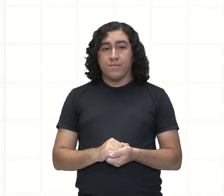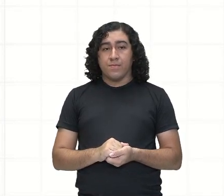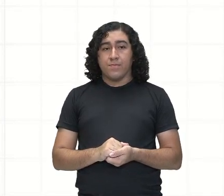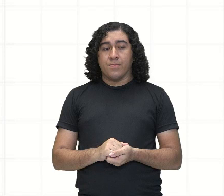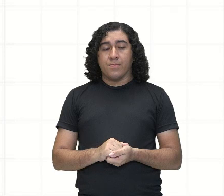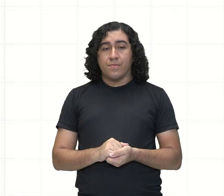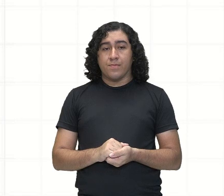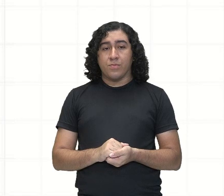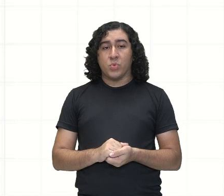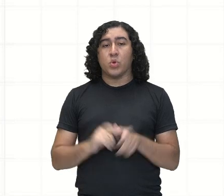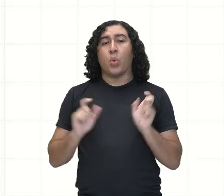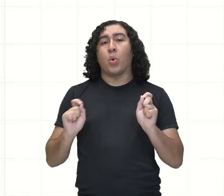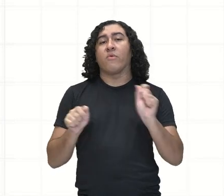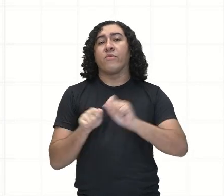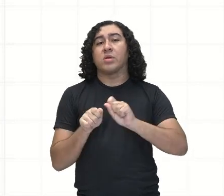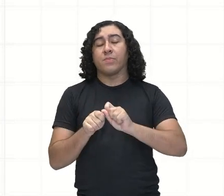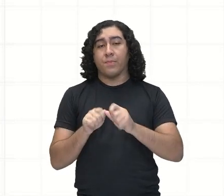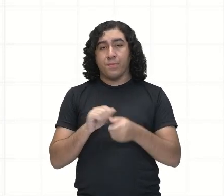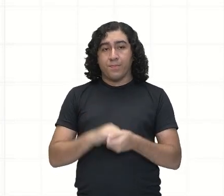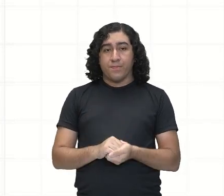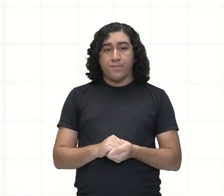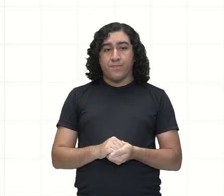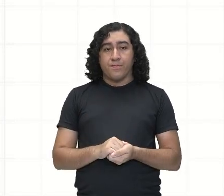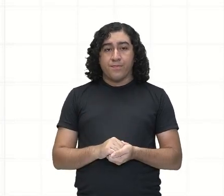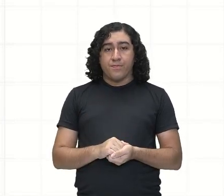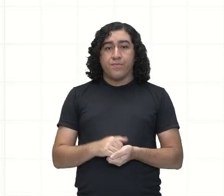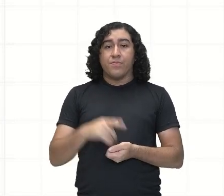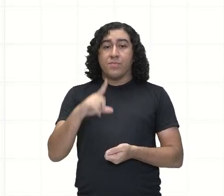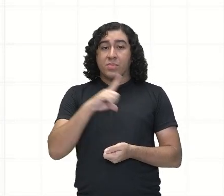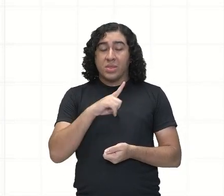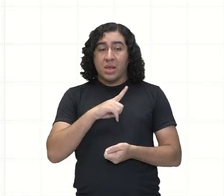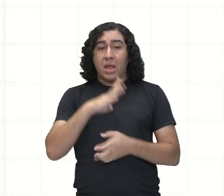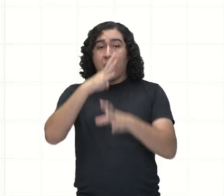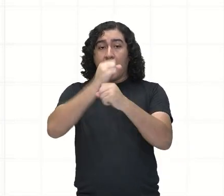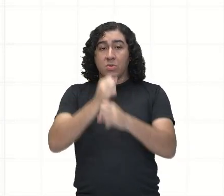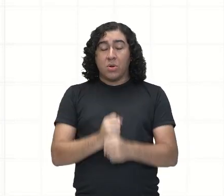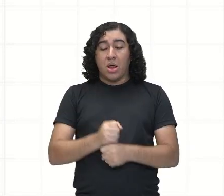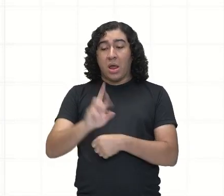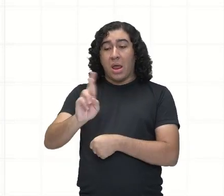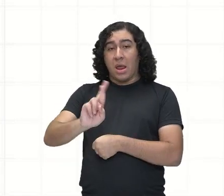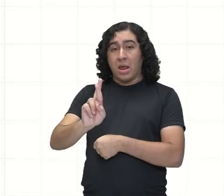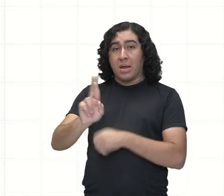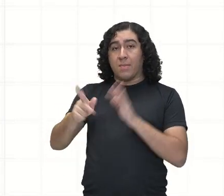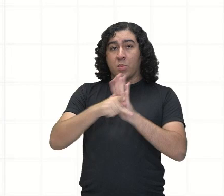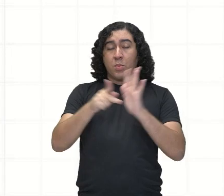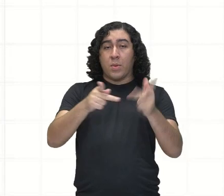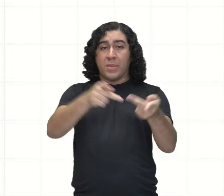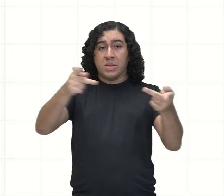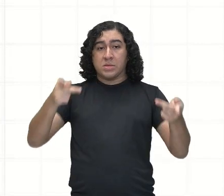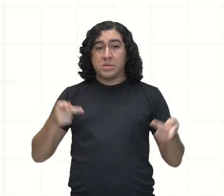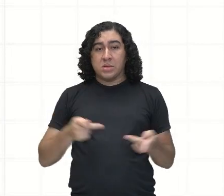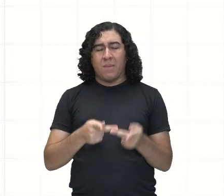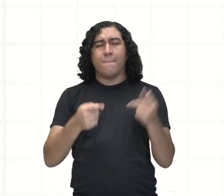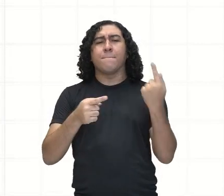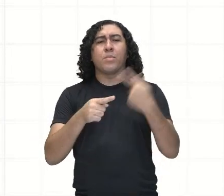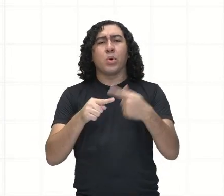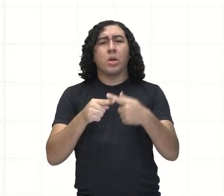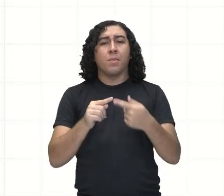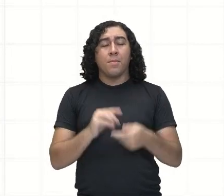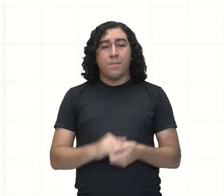O que nós vamos fazer? Nós queremos aqui, então, calcular o raio da pizza. Por que o raio?